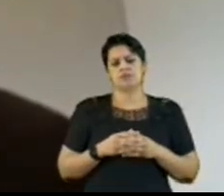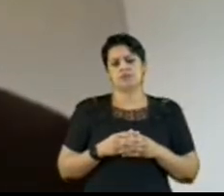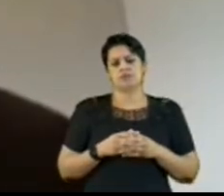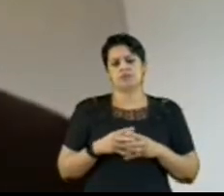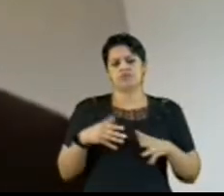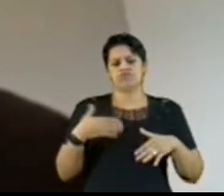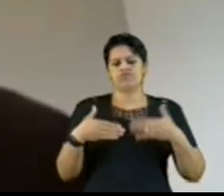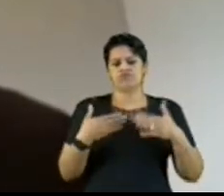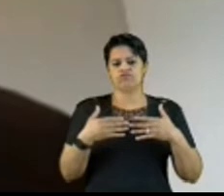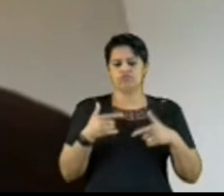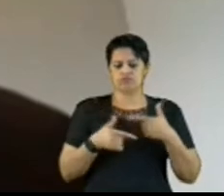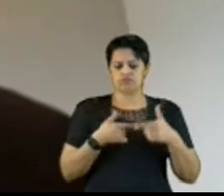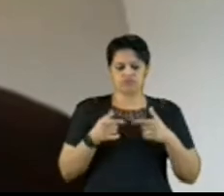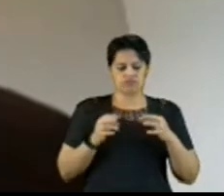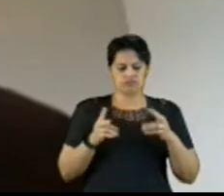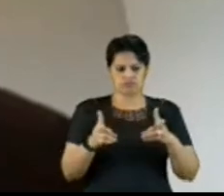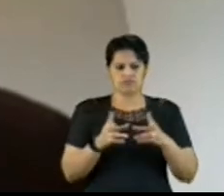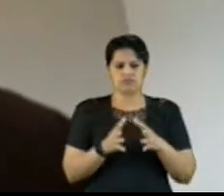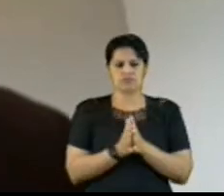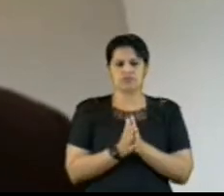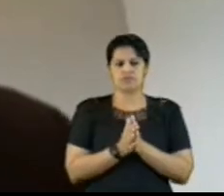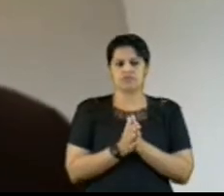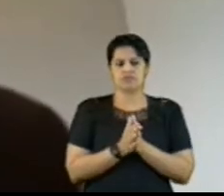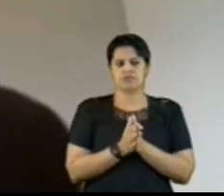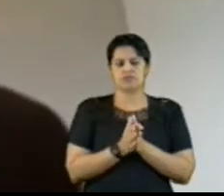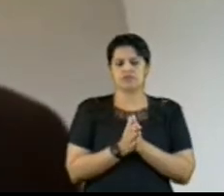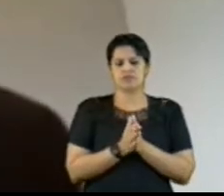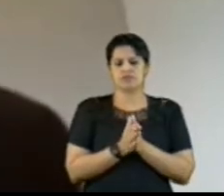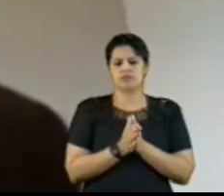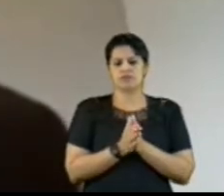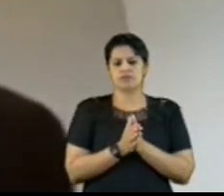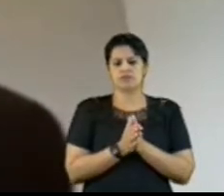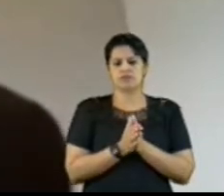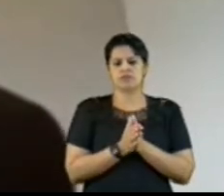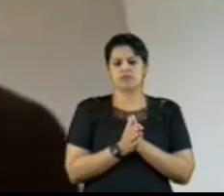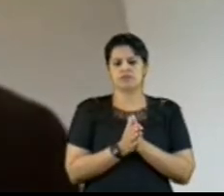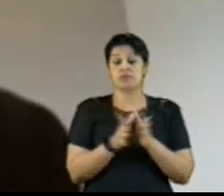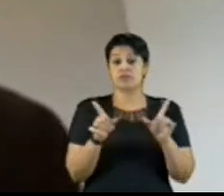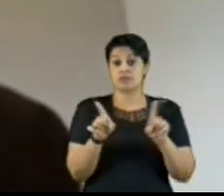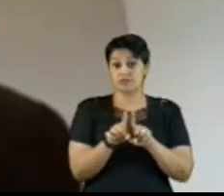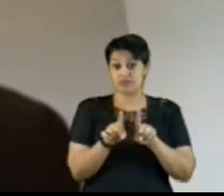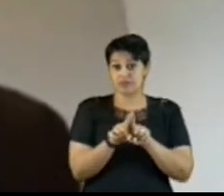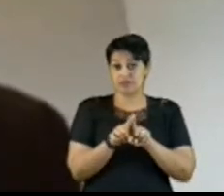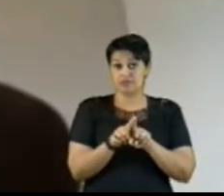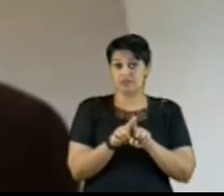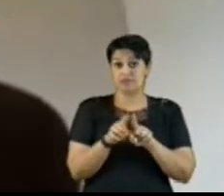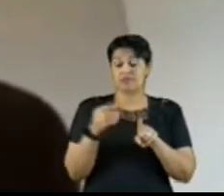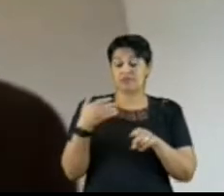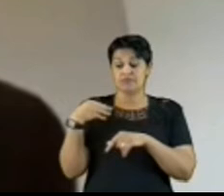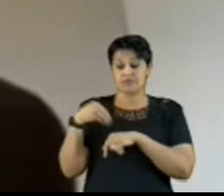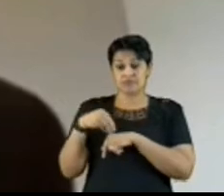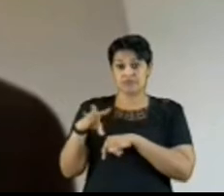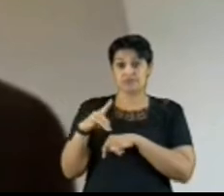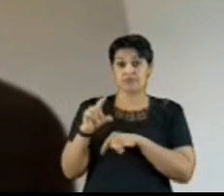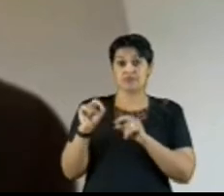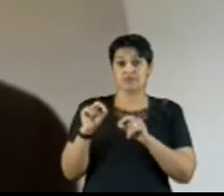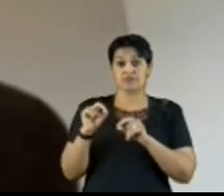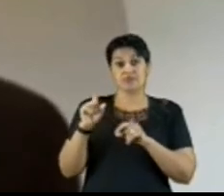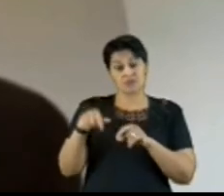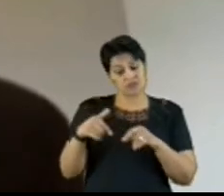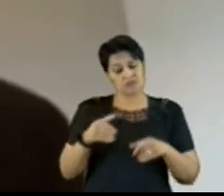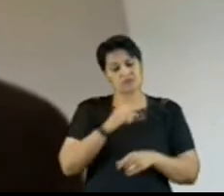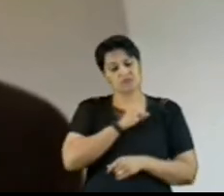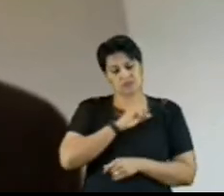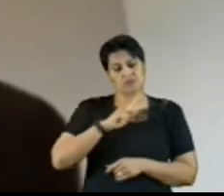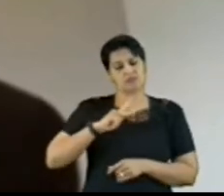trabalho fosse tratada com os cuidados que merece. O mesmo, eu diria, se aplica, por óbvio, ao Ministério